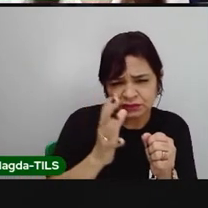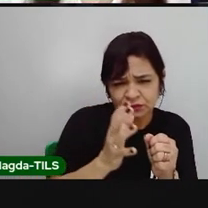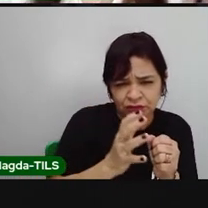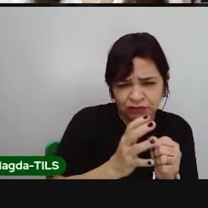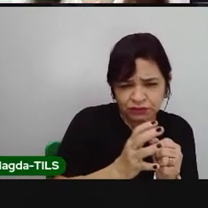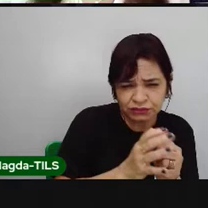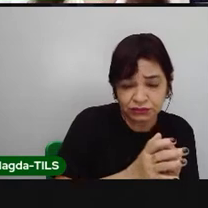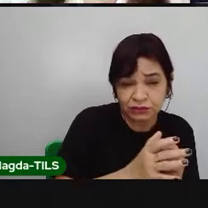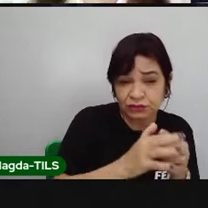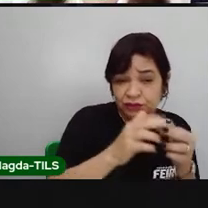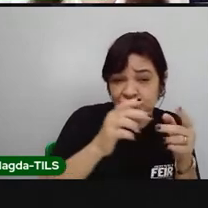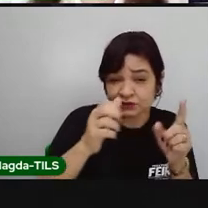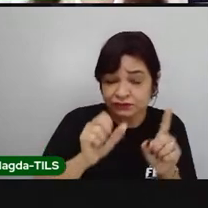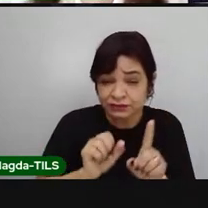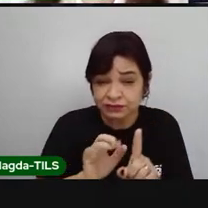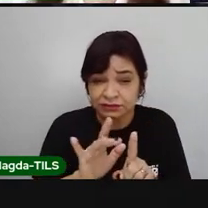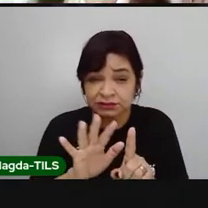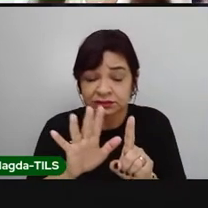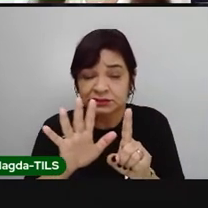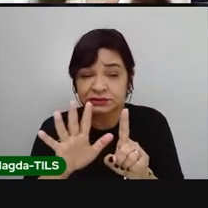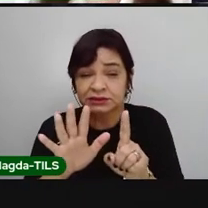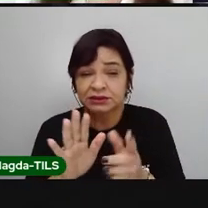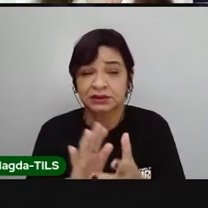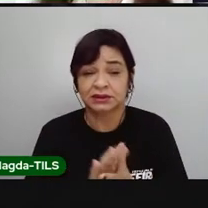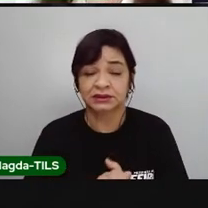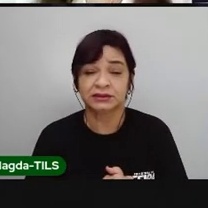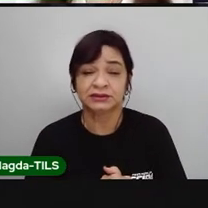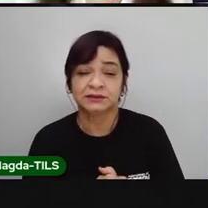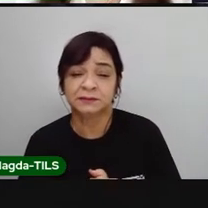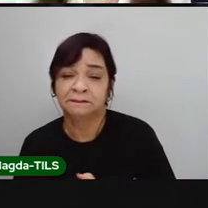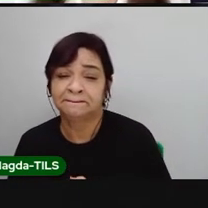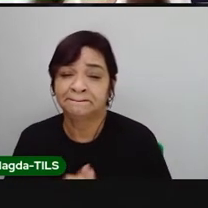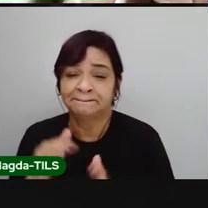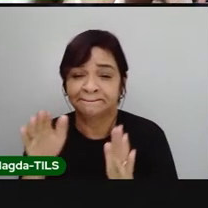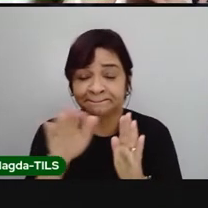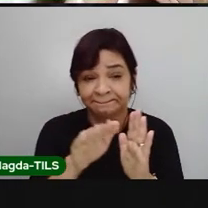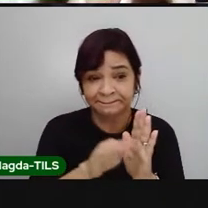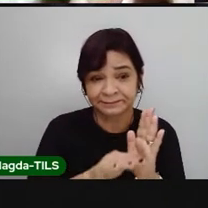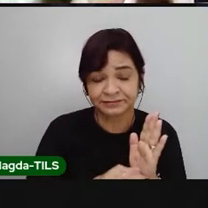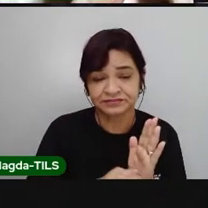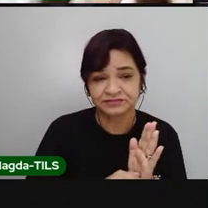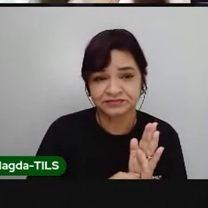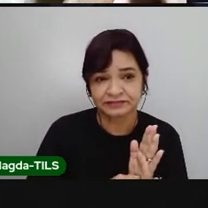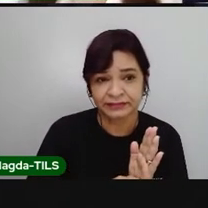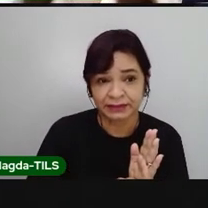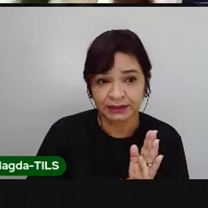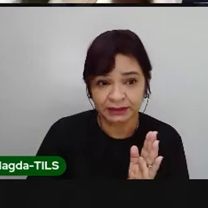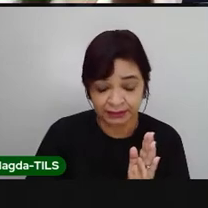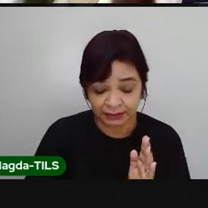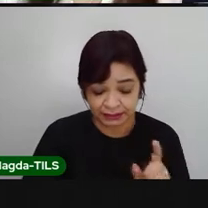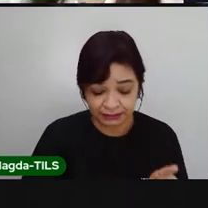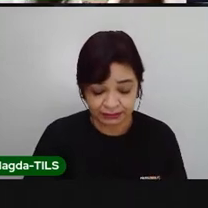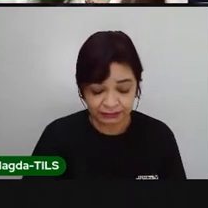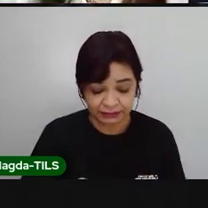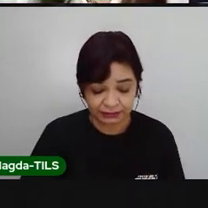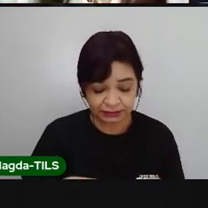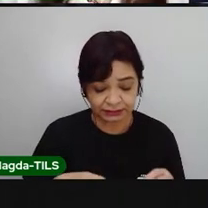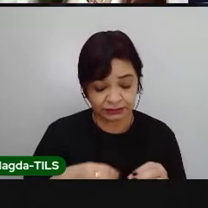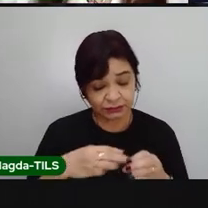o metano, o óxido nitroso, os cloroflocarbonetos e o próprio ozônio que forma essa camada.